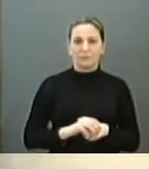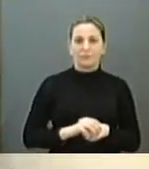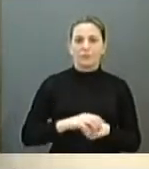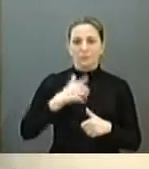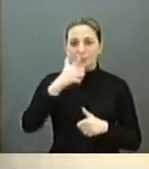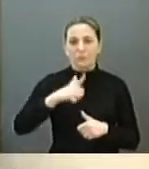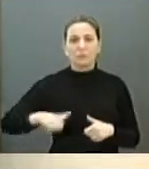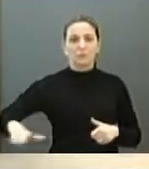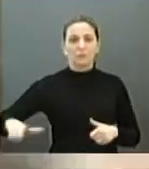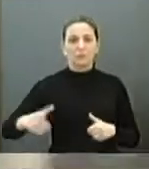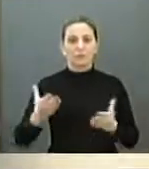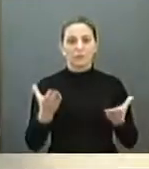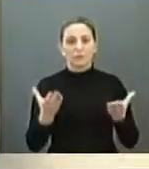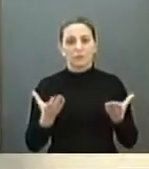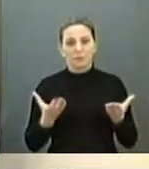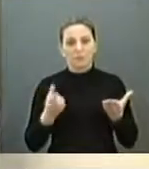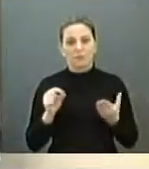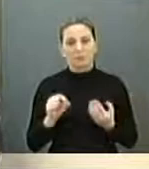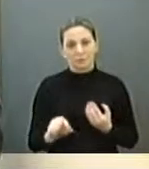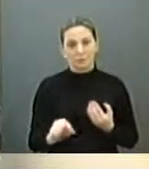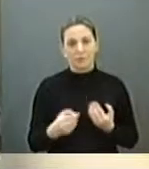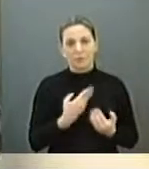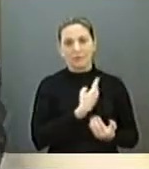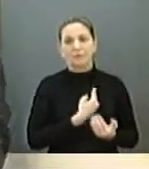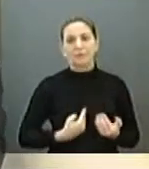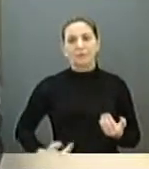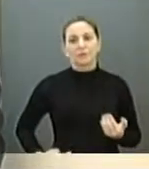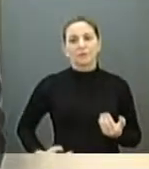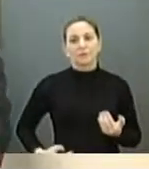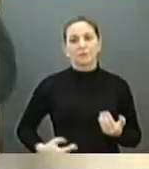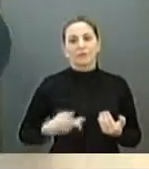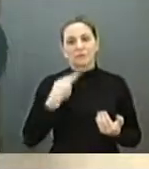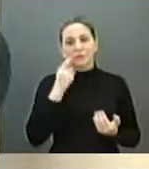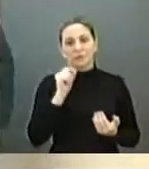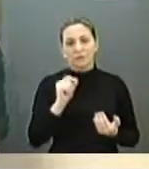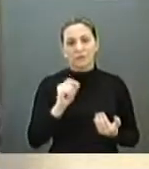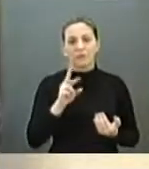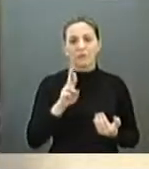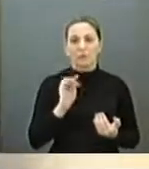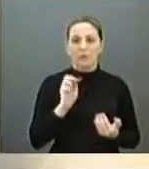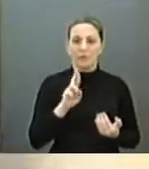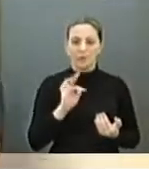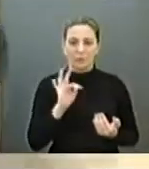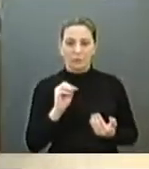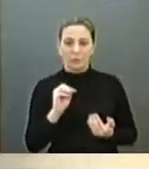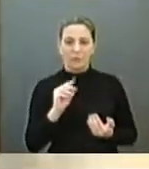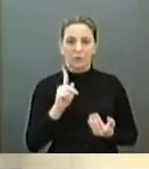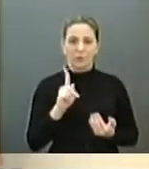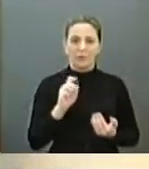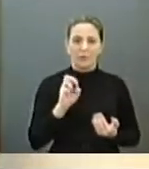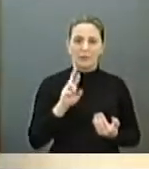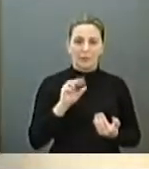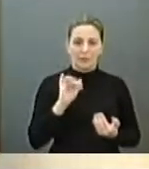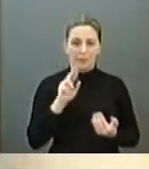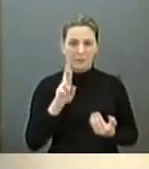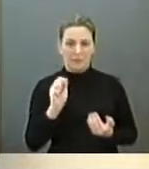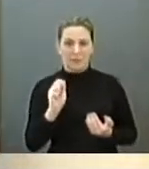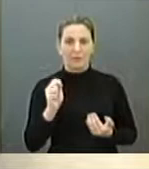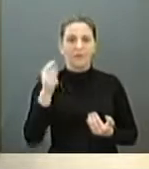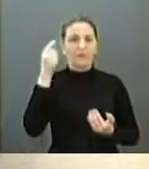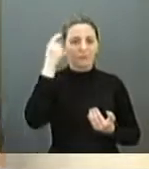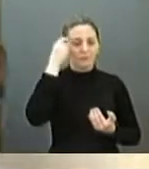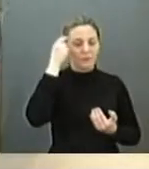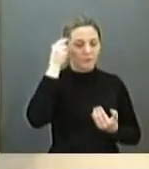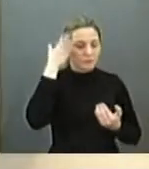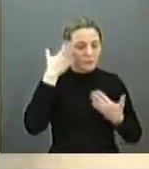vez, quero aqui publicamente dizer, Roberto Pereira, vá para casa com a sua consciência